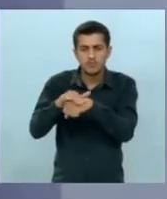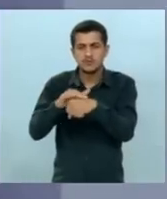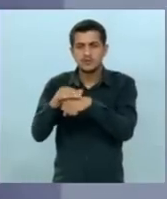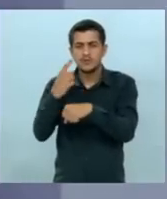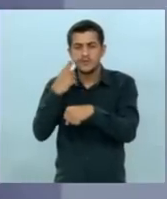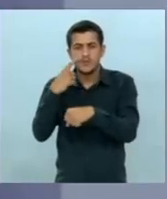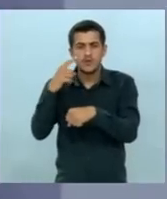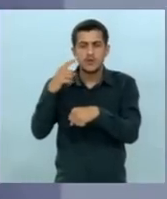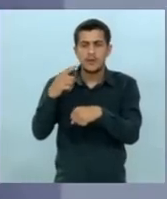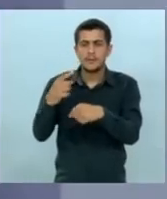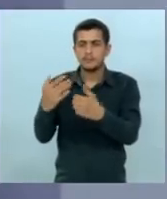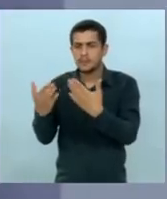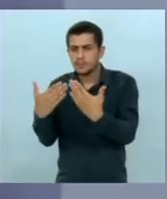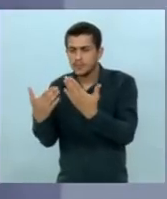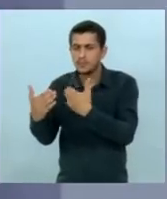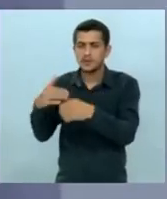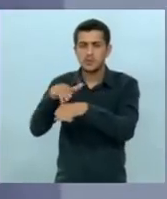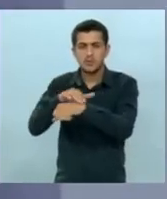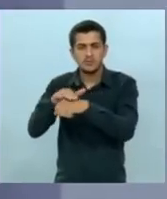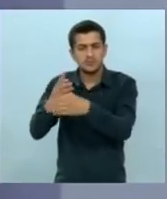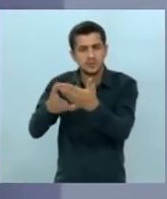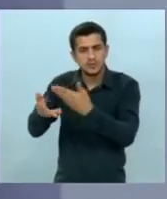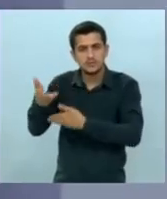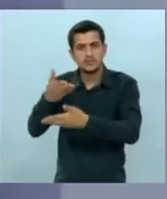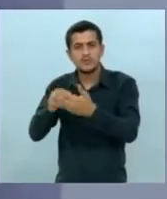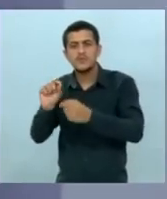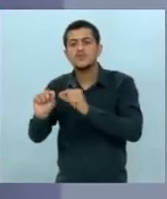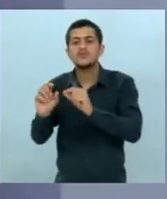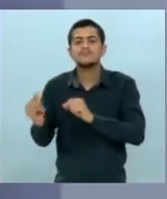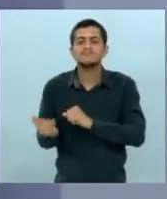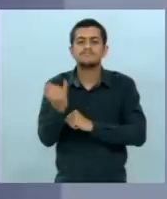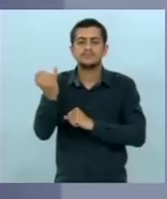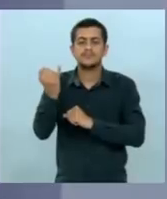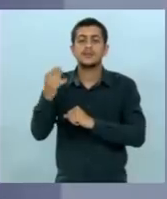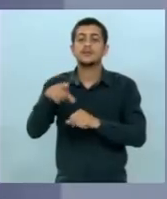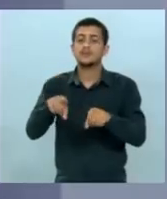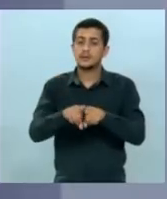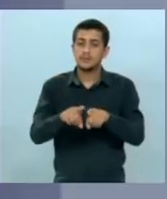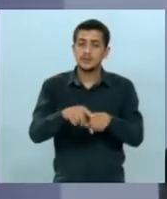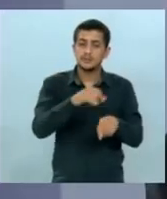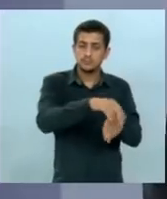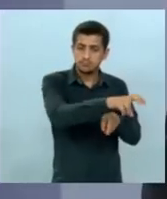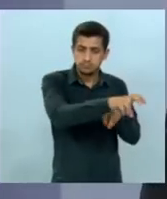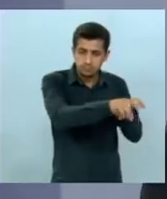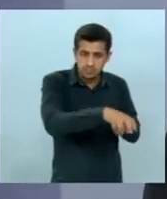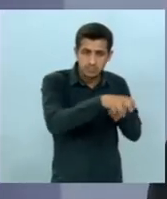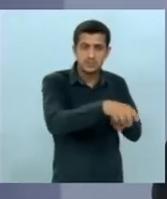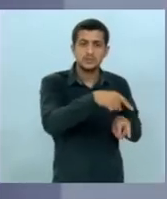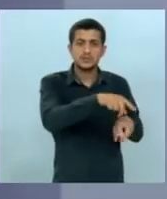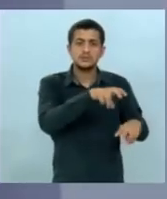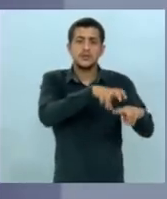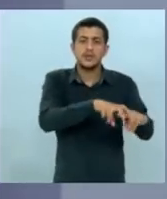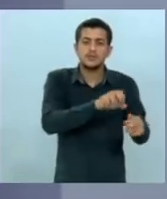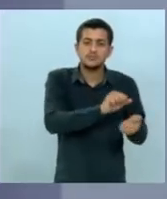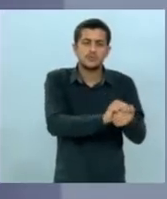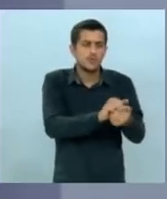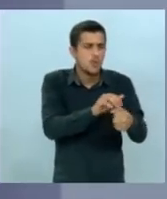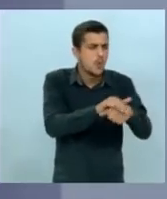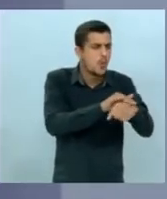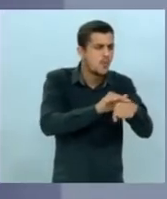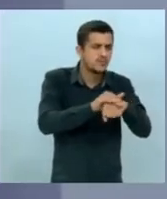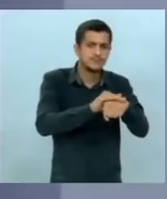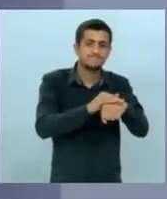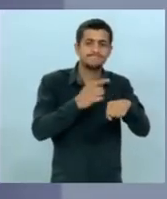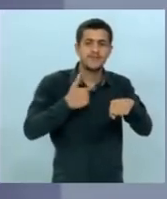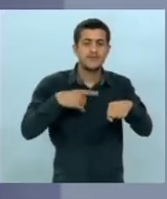comunidades indígenas o que eles têm como prioridade. E, em paralelo a isso, sentar com o setor produtivo para a gente distensionar. Propus ao governo